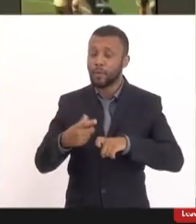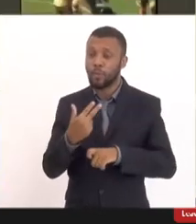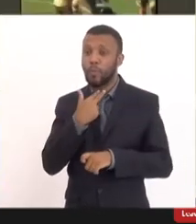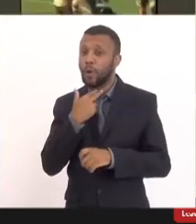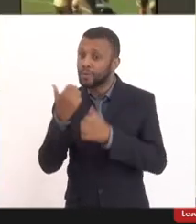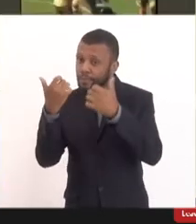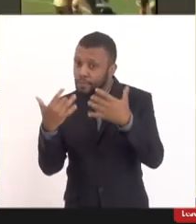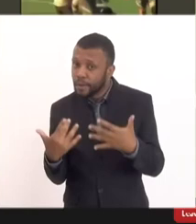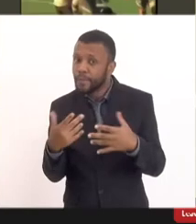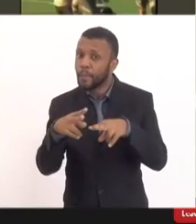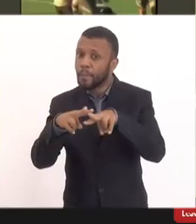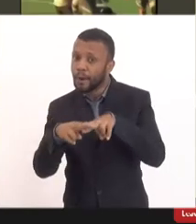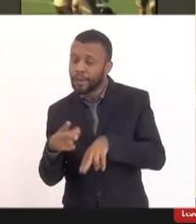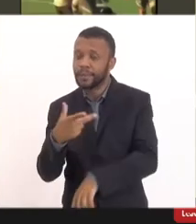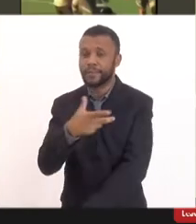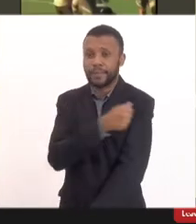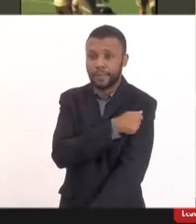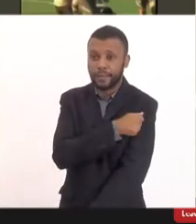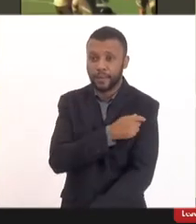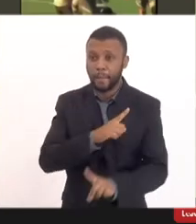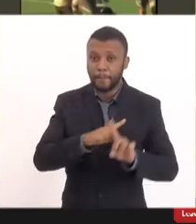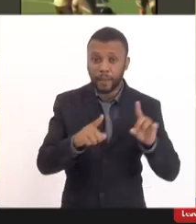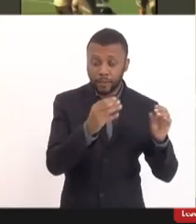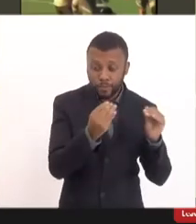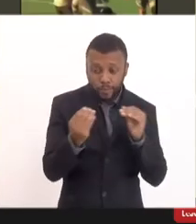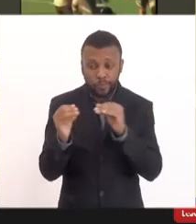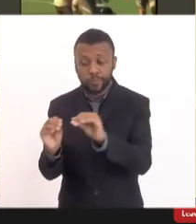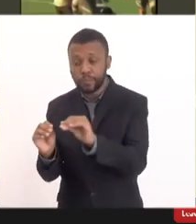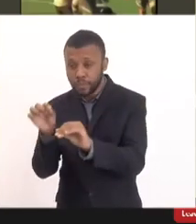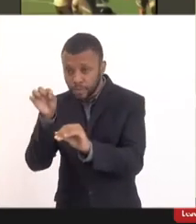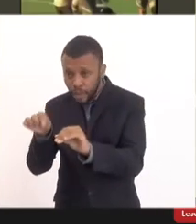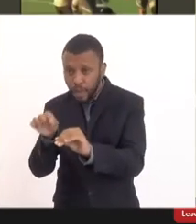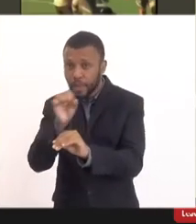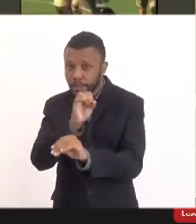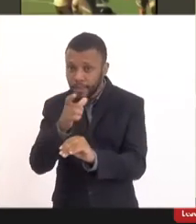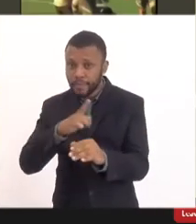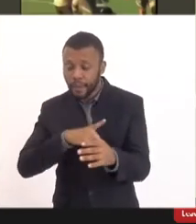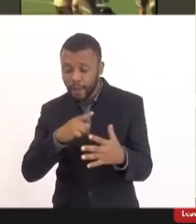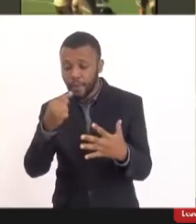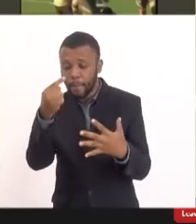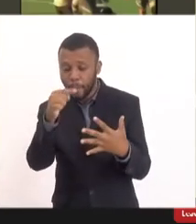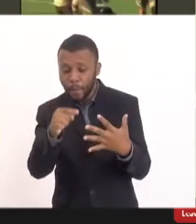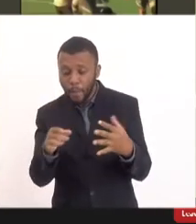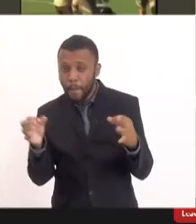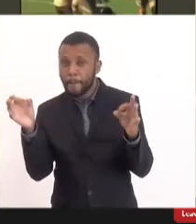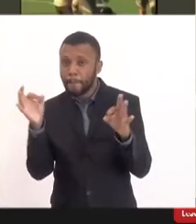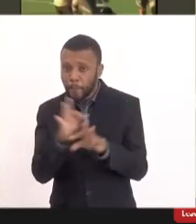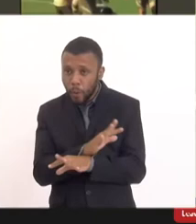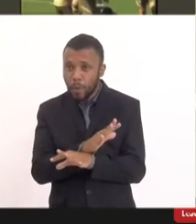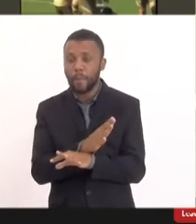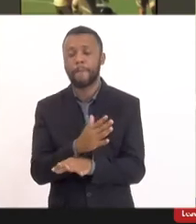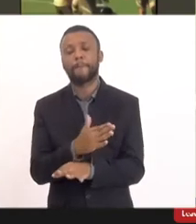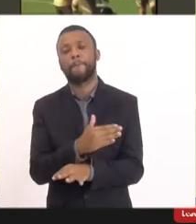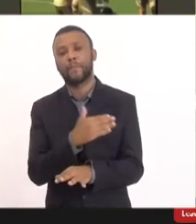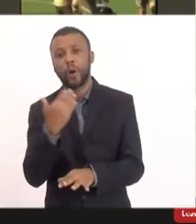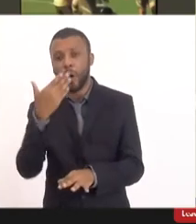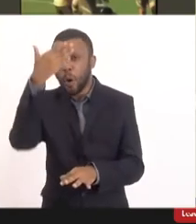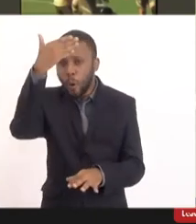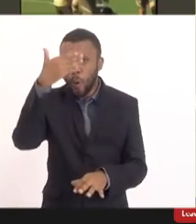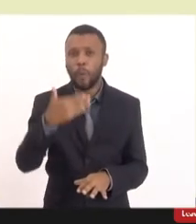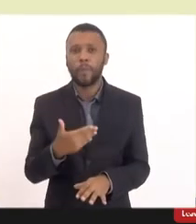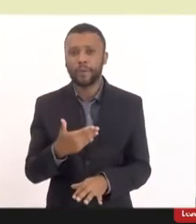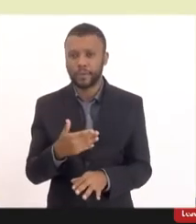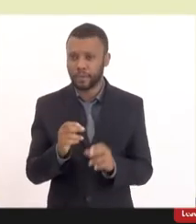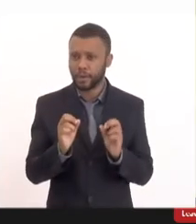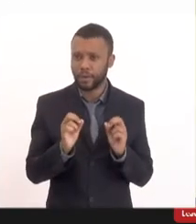desculpa mas esses pacientes só entram no VERS se eles forem totalmente tiver causa e efeito mesmo comprovação ok